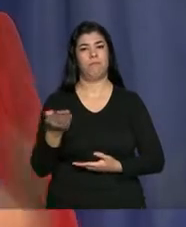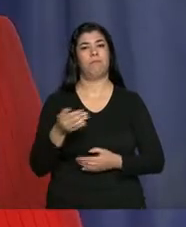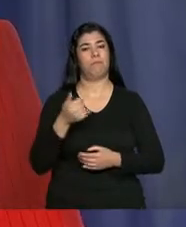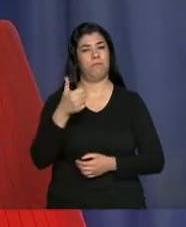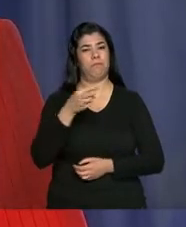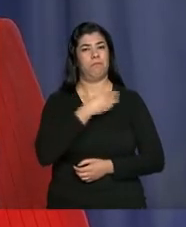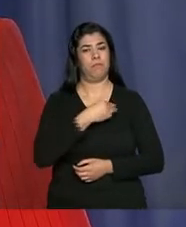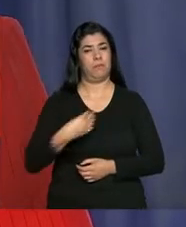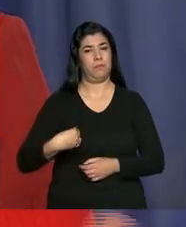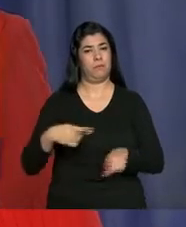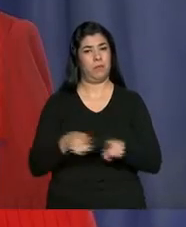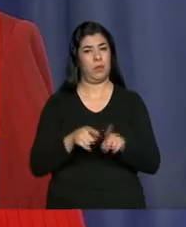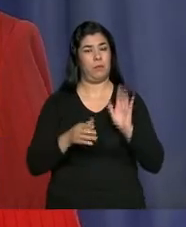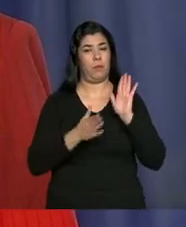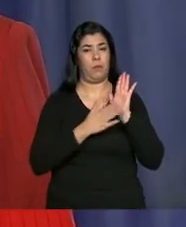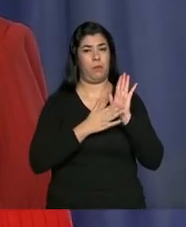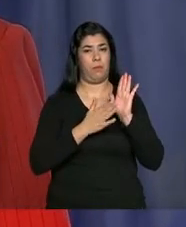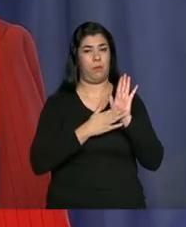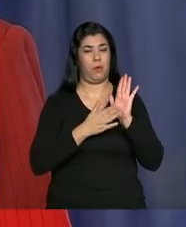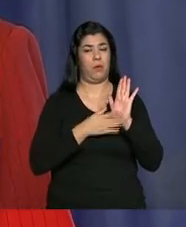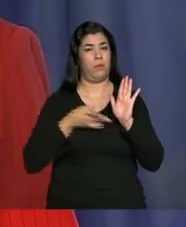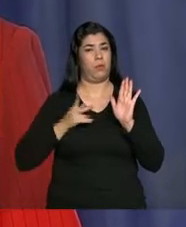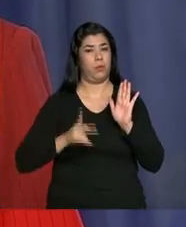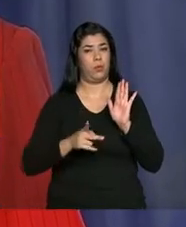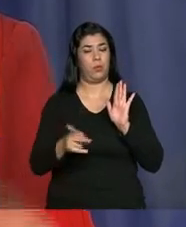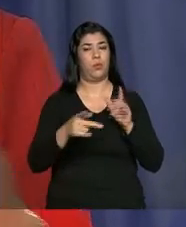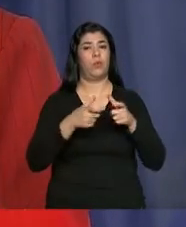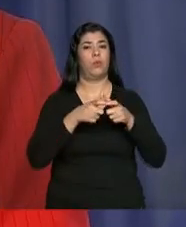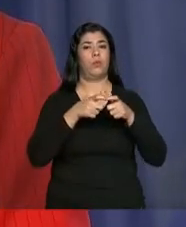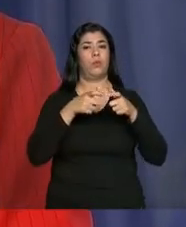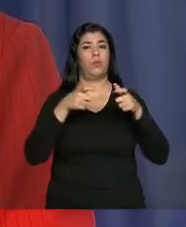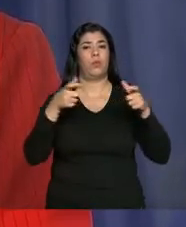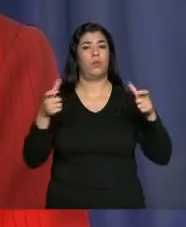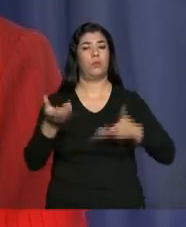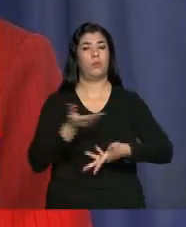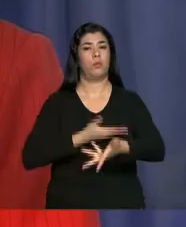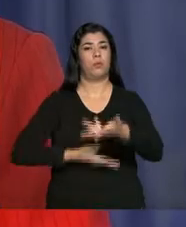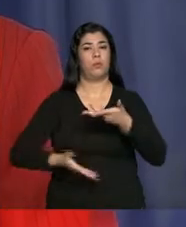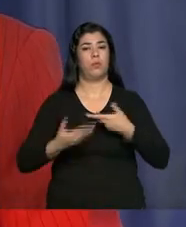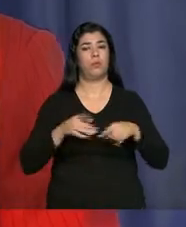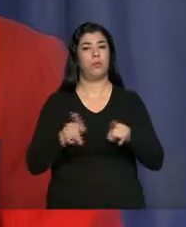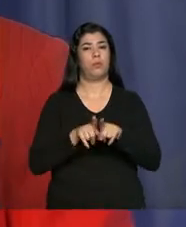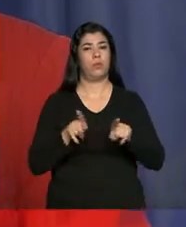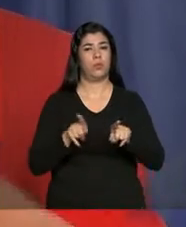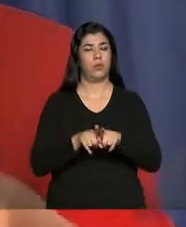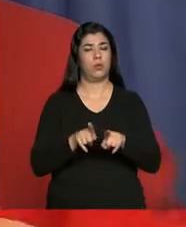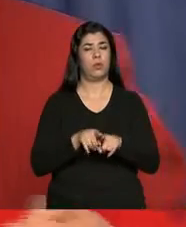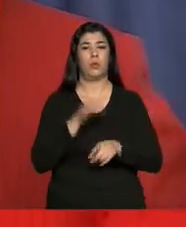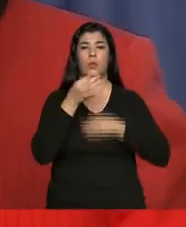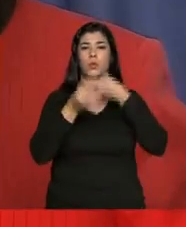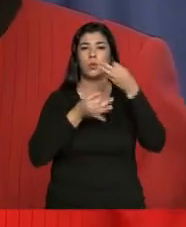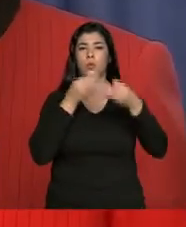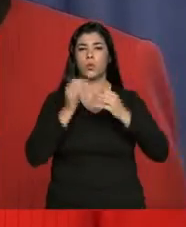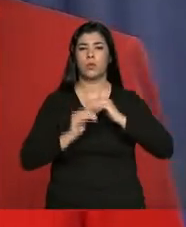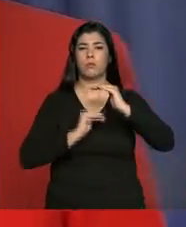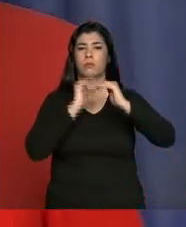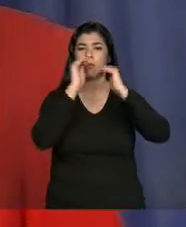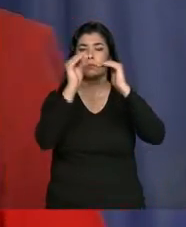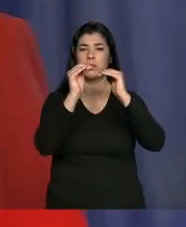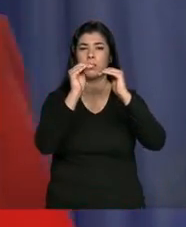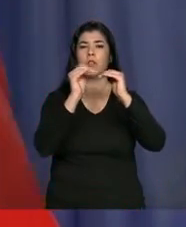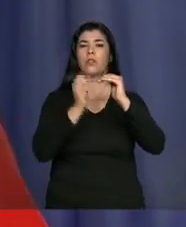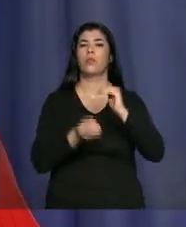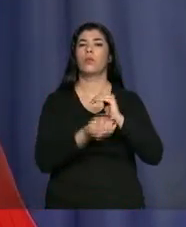expandir essa relação. Expandir essa relação, inclusive, acrescentando de forma maior a essas